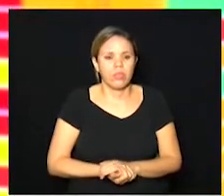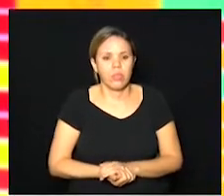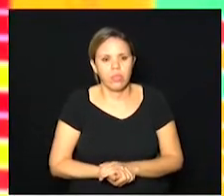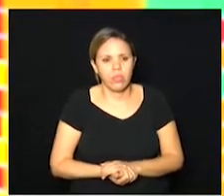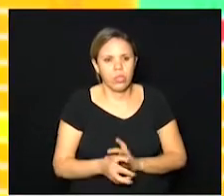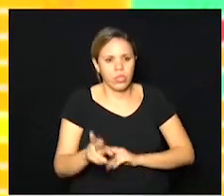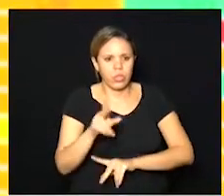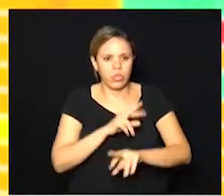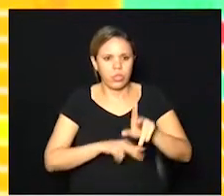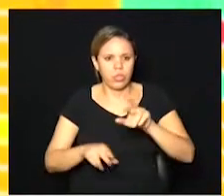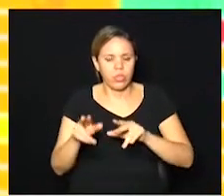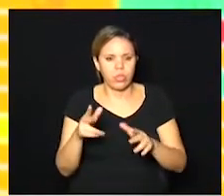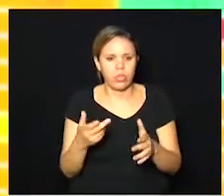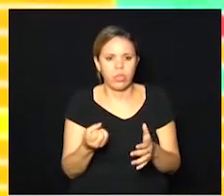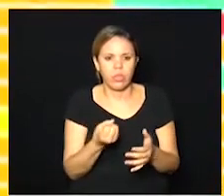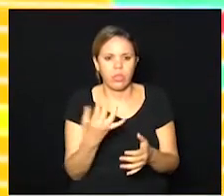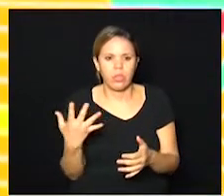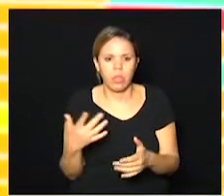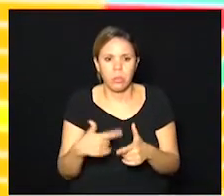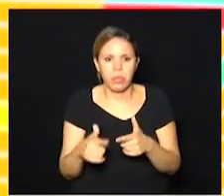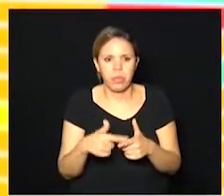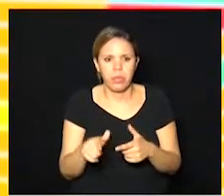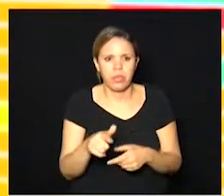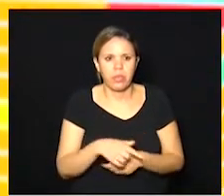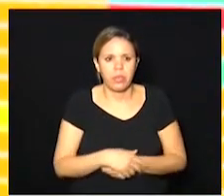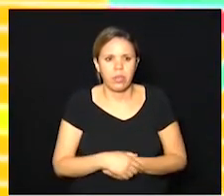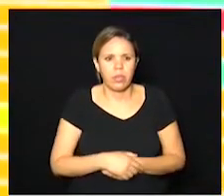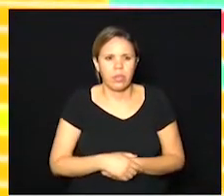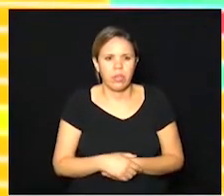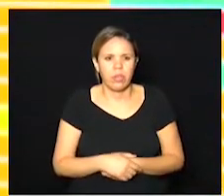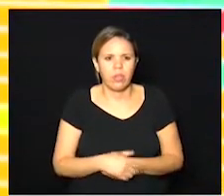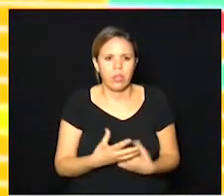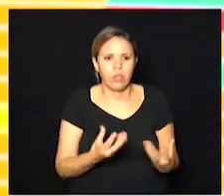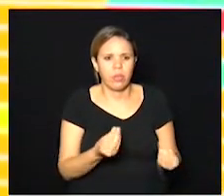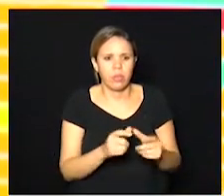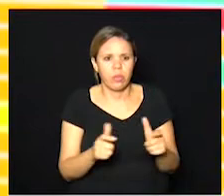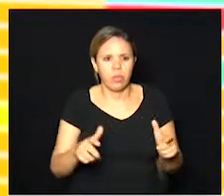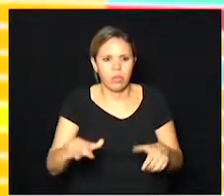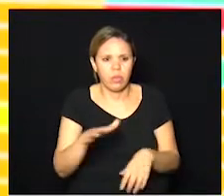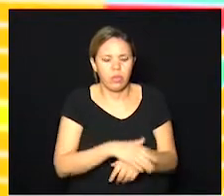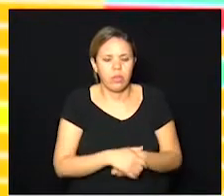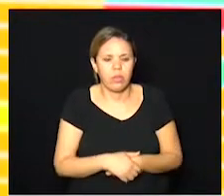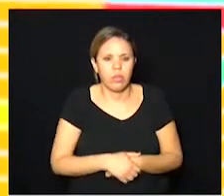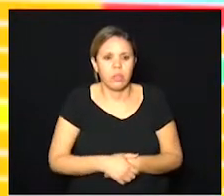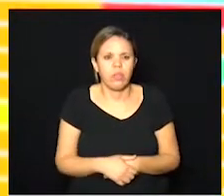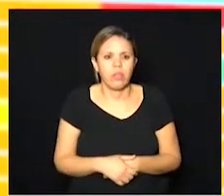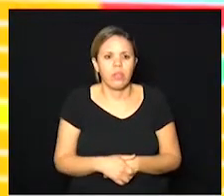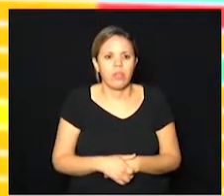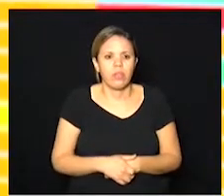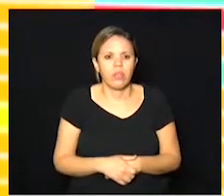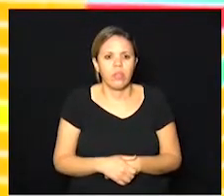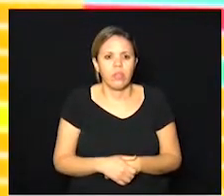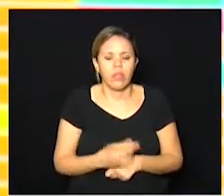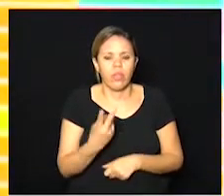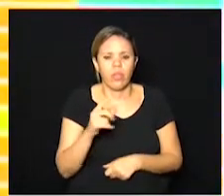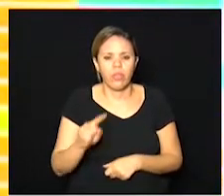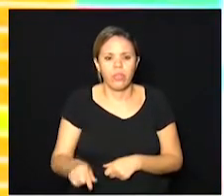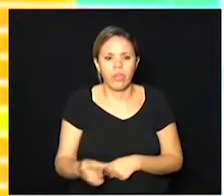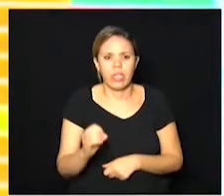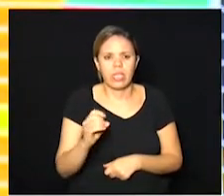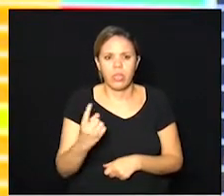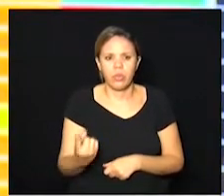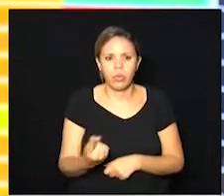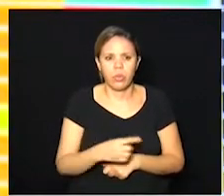variação de casos. Aqui é o nosso problema, olha. Aumentou muito o número de casos. 2,01.